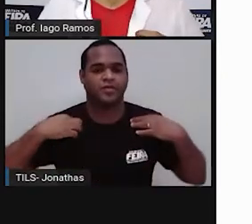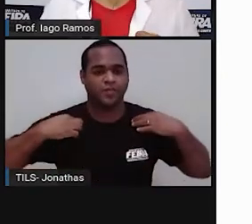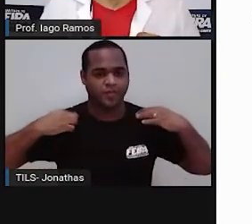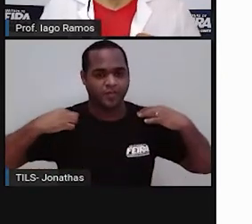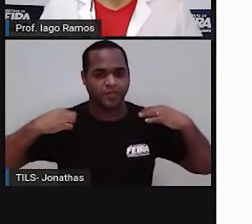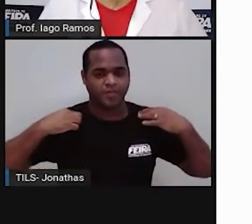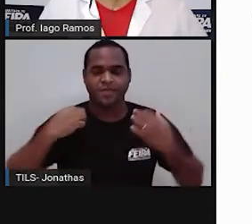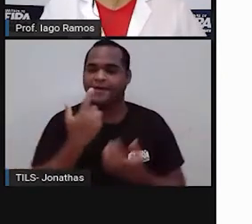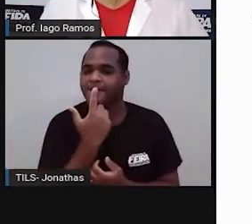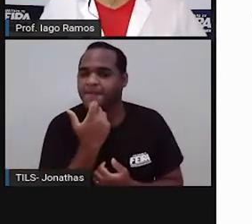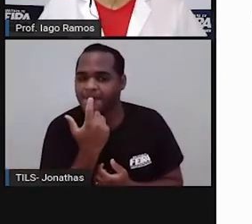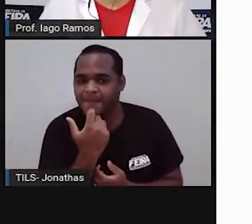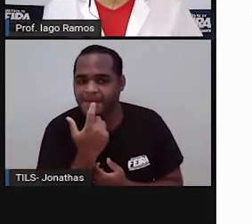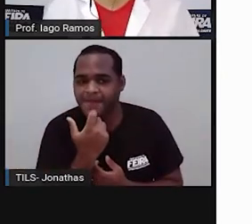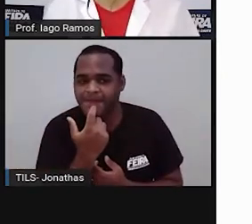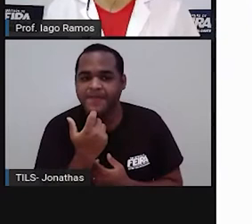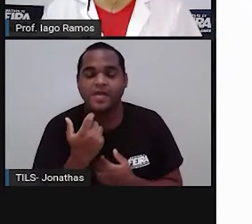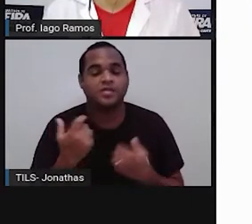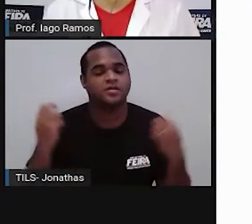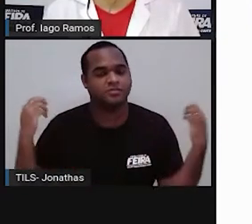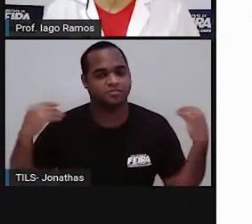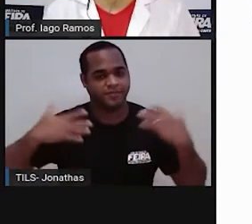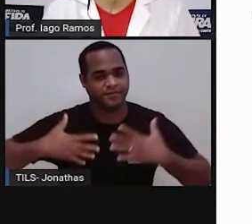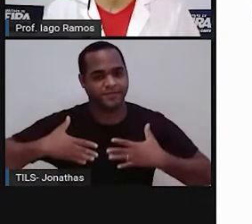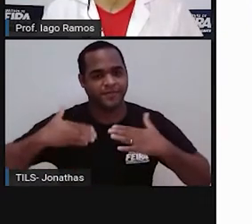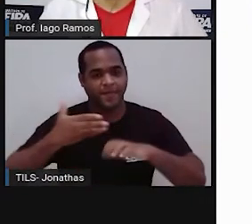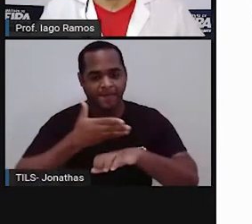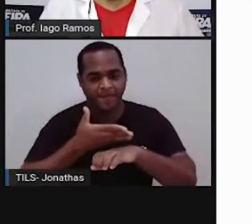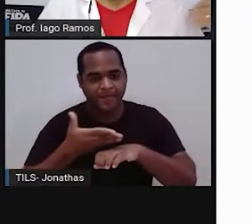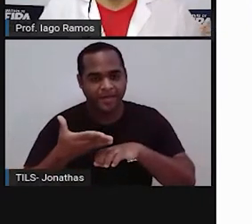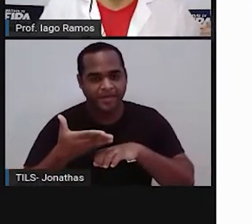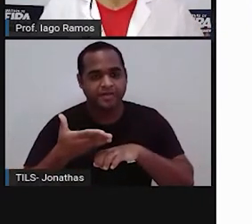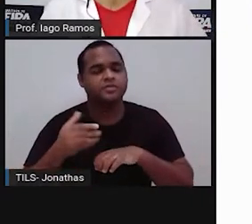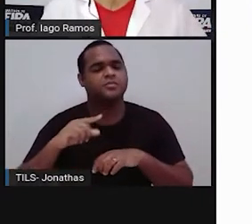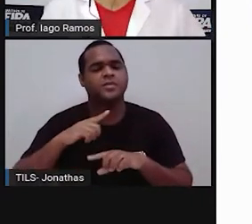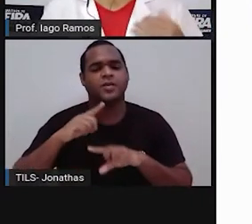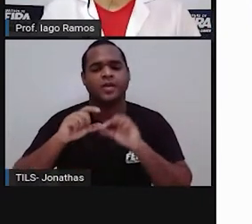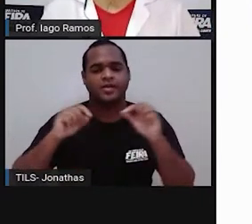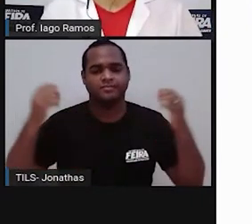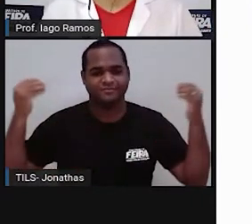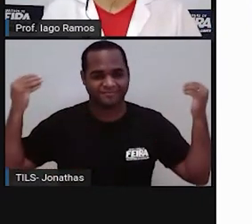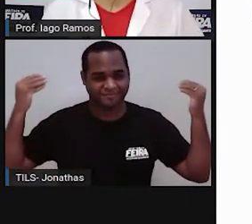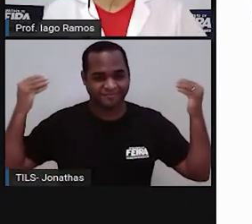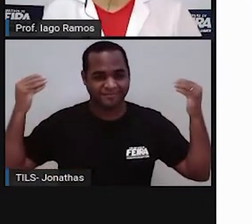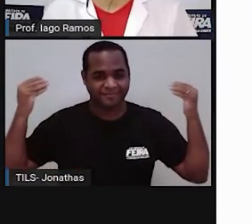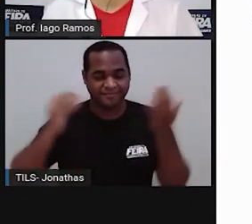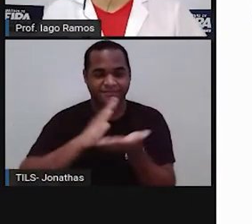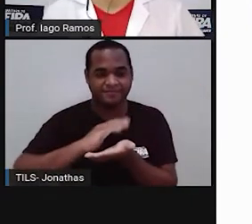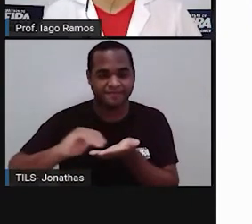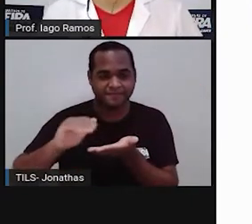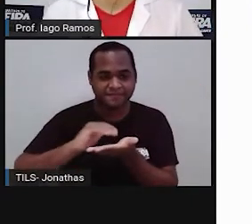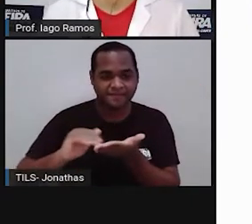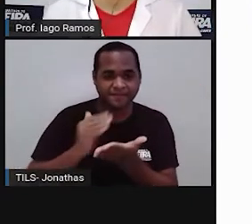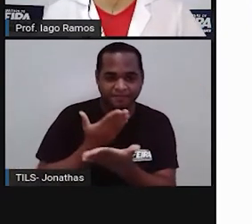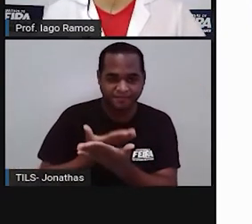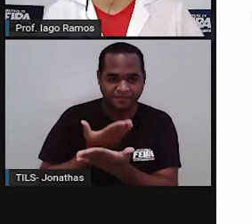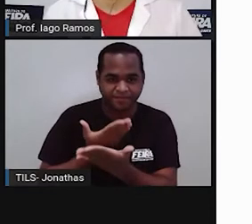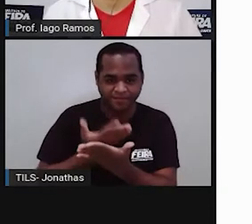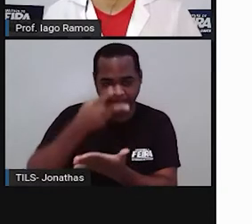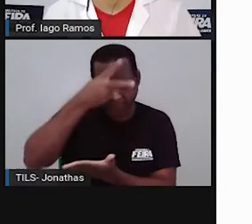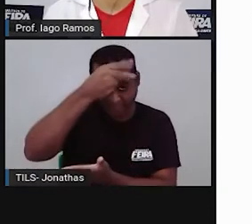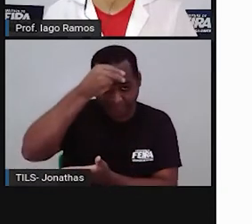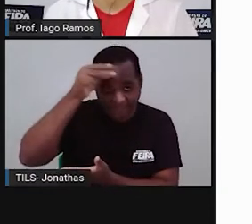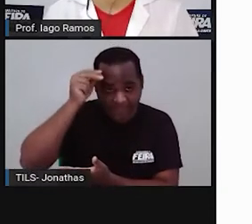camisa vermelha, por cima um jaleco branco e atrás de mim o cartaz da nossa Secretaria